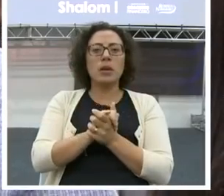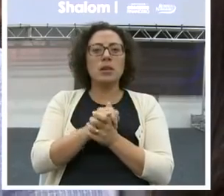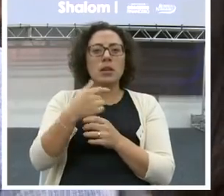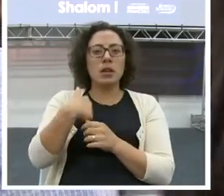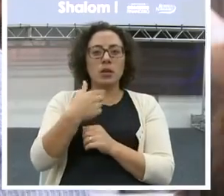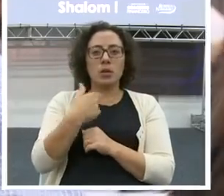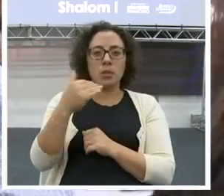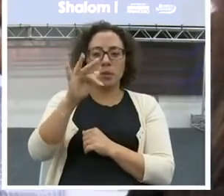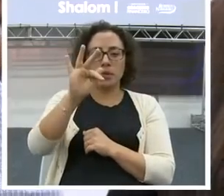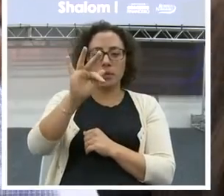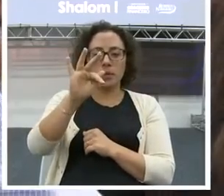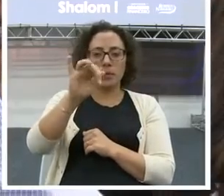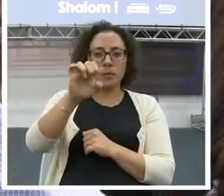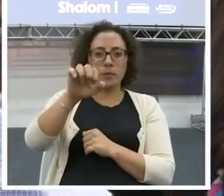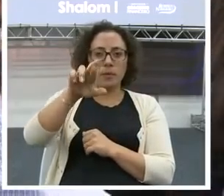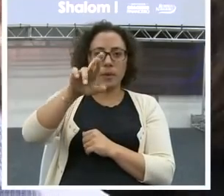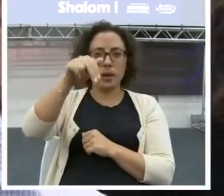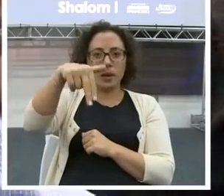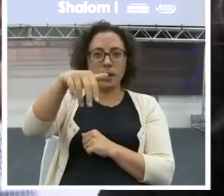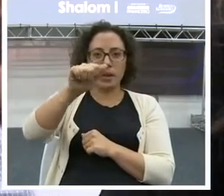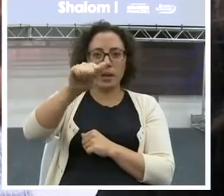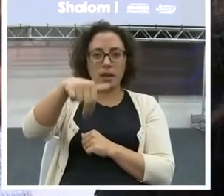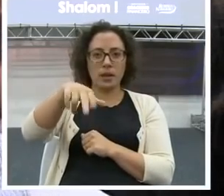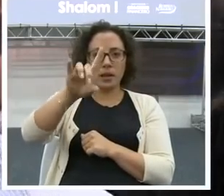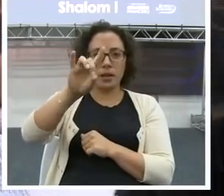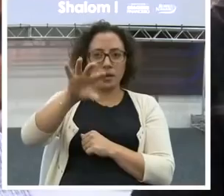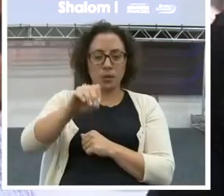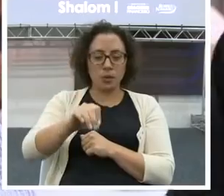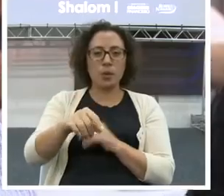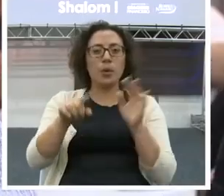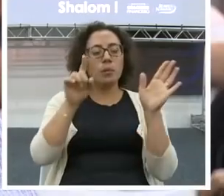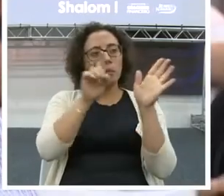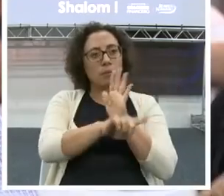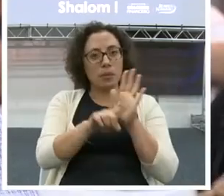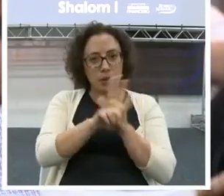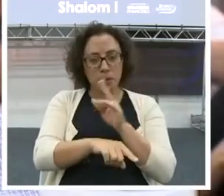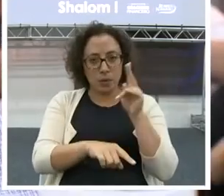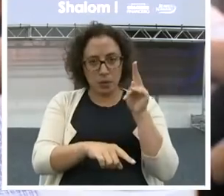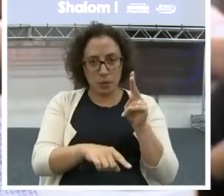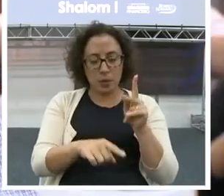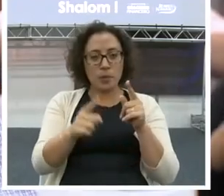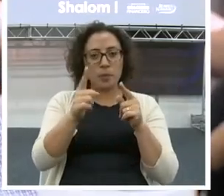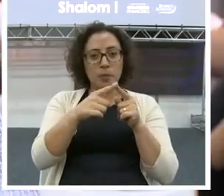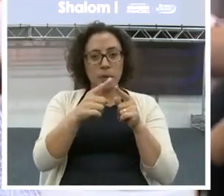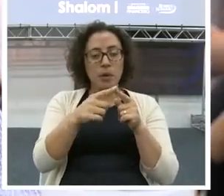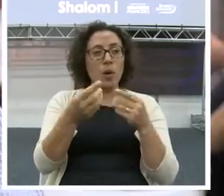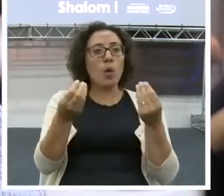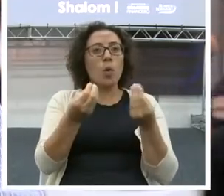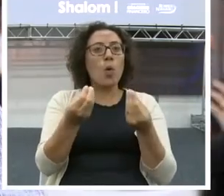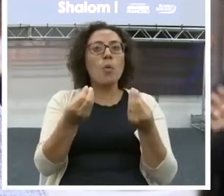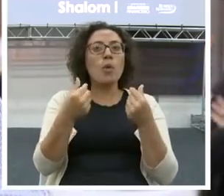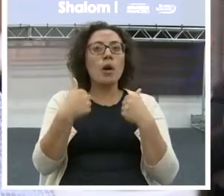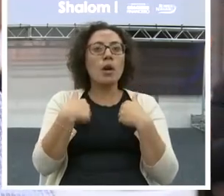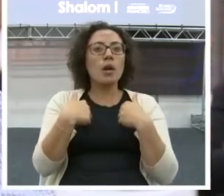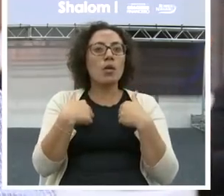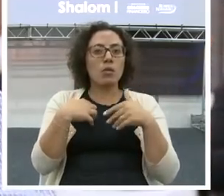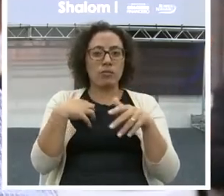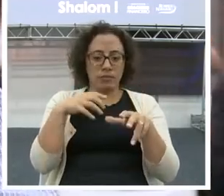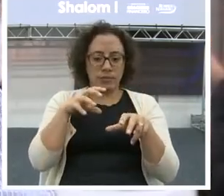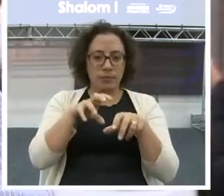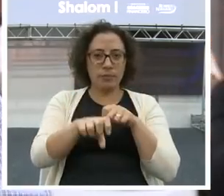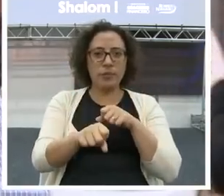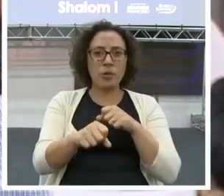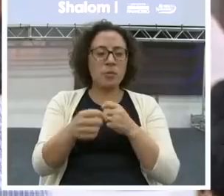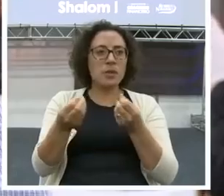eu gostaria de fazer duas perguntas. A primeira, como que eu posso receber essa formação do seu